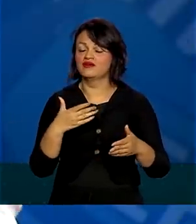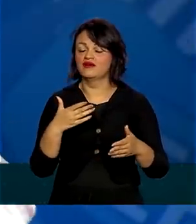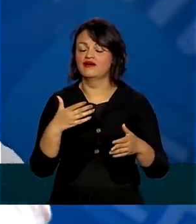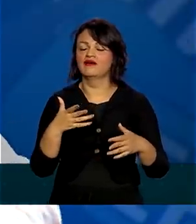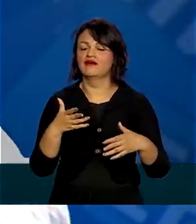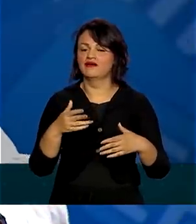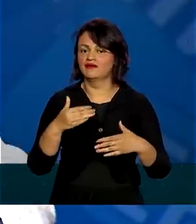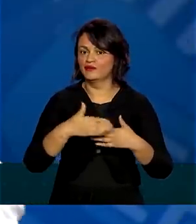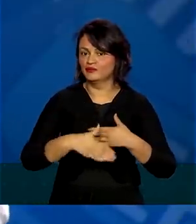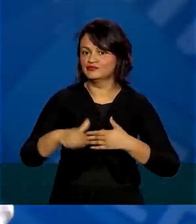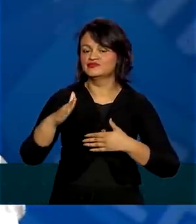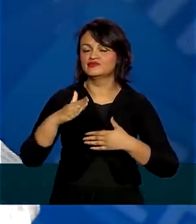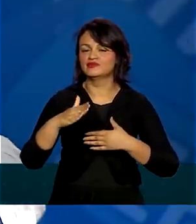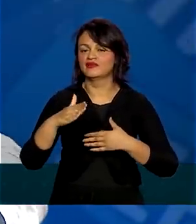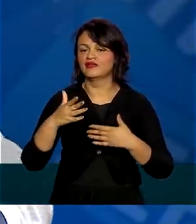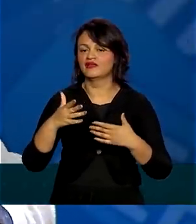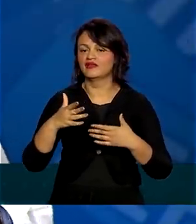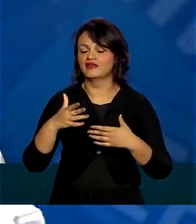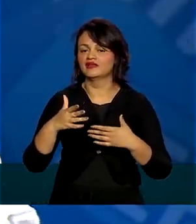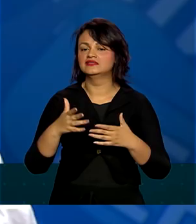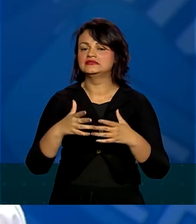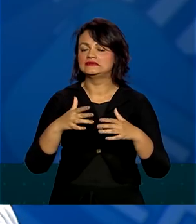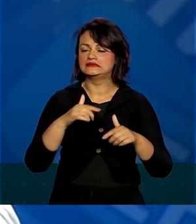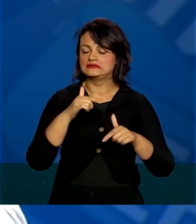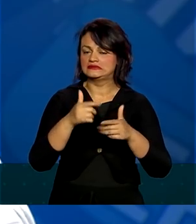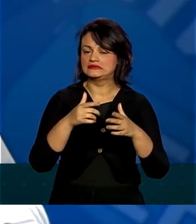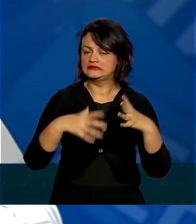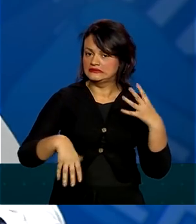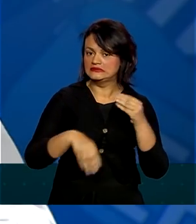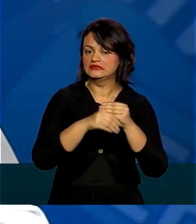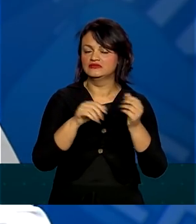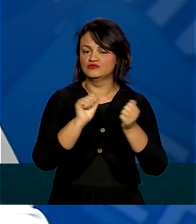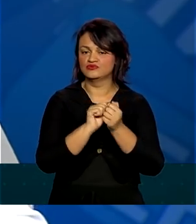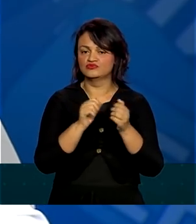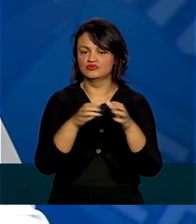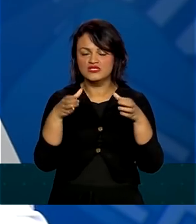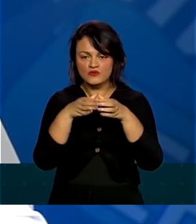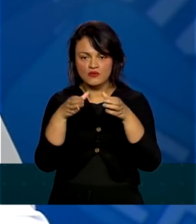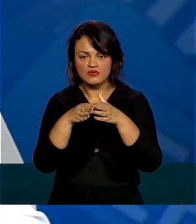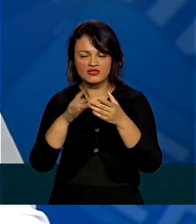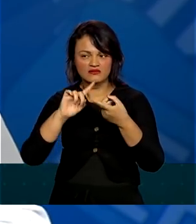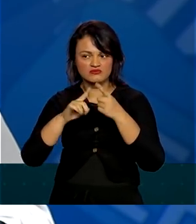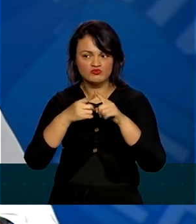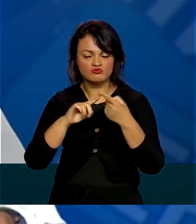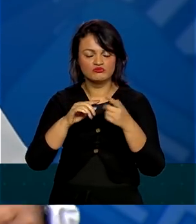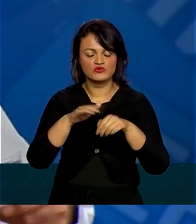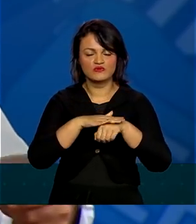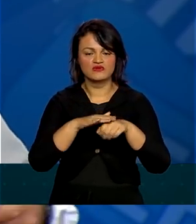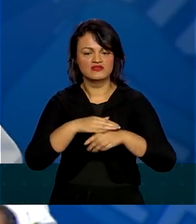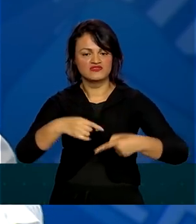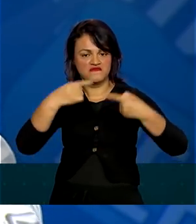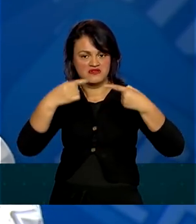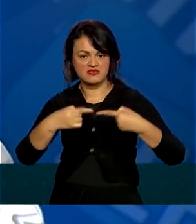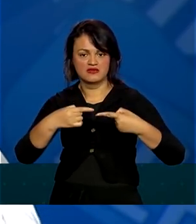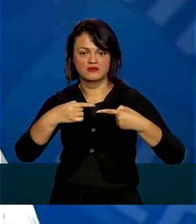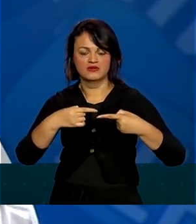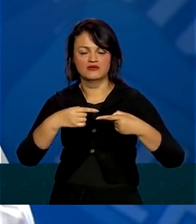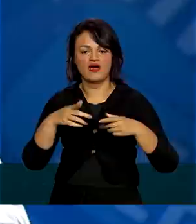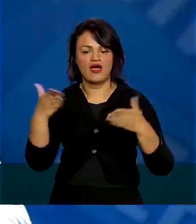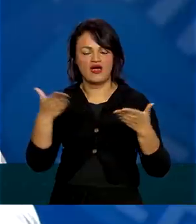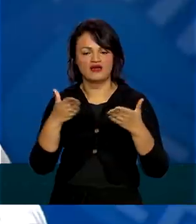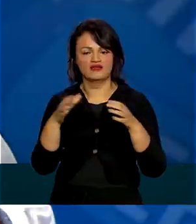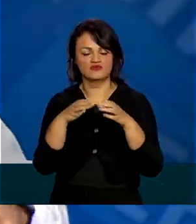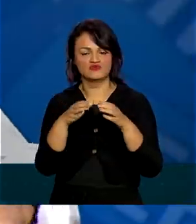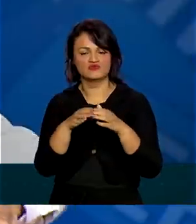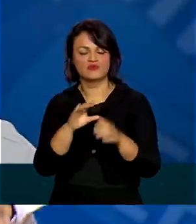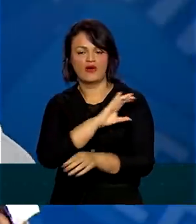inserida nesse nosso comitê de enfrentamento, aqui com a